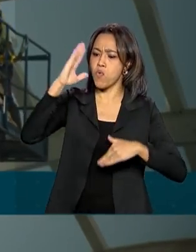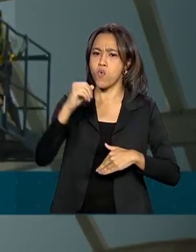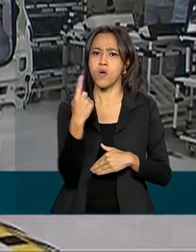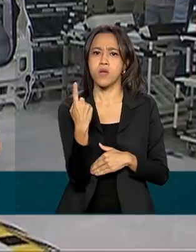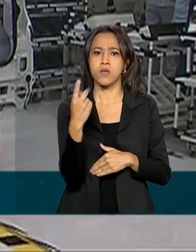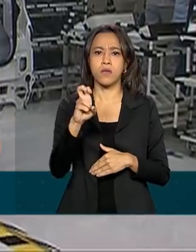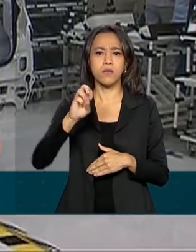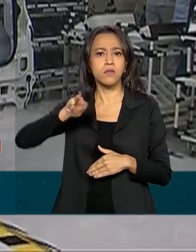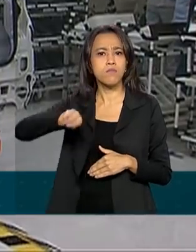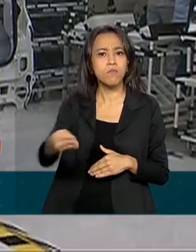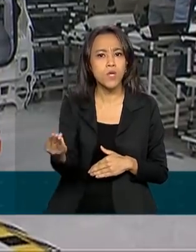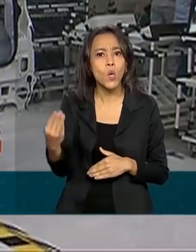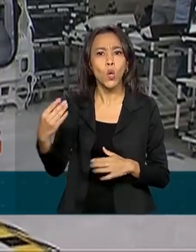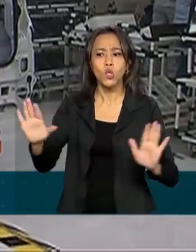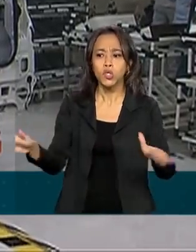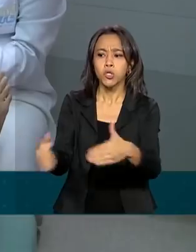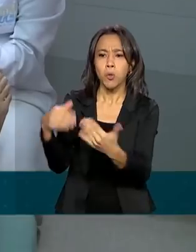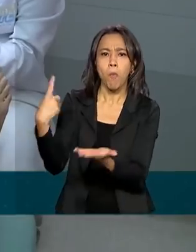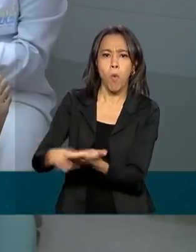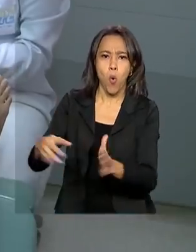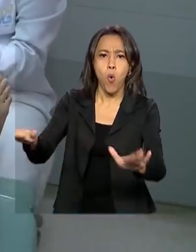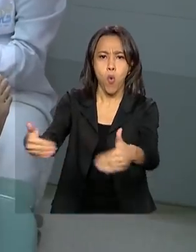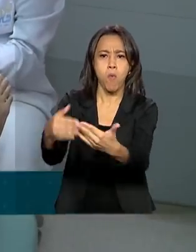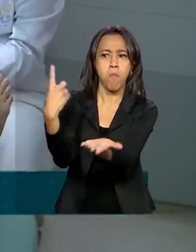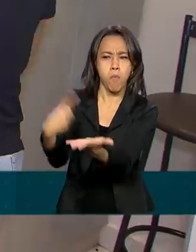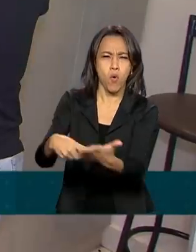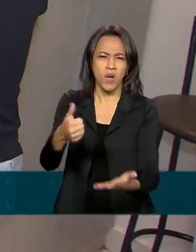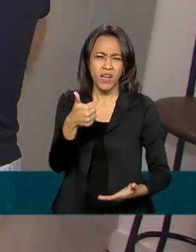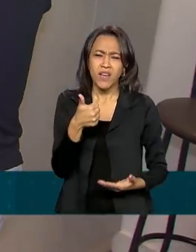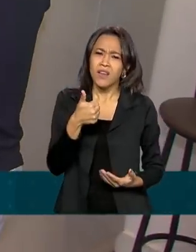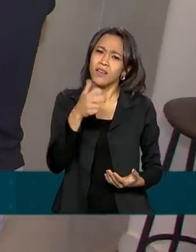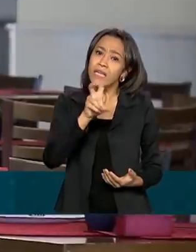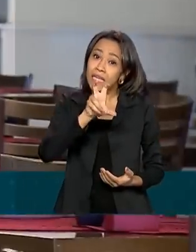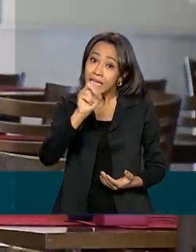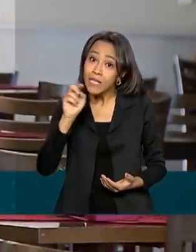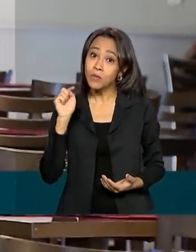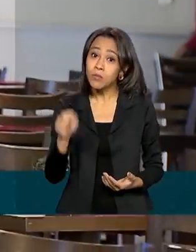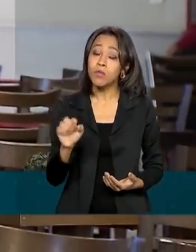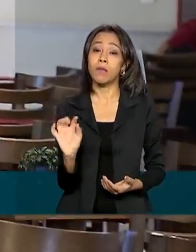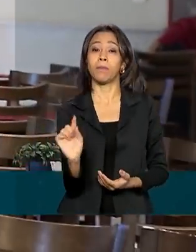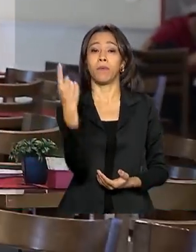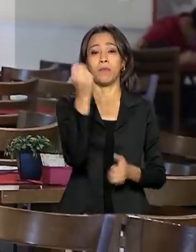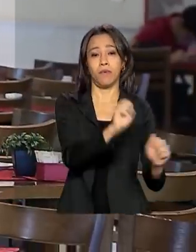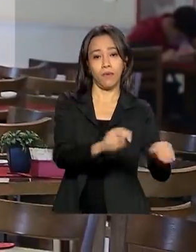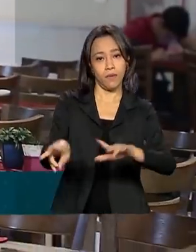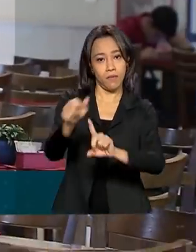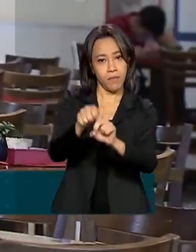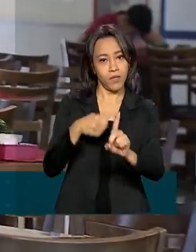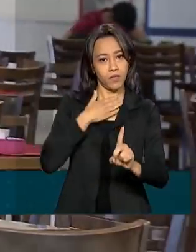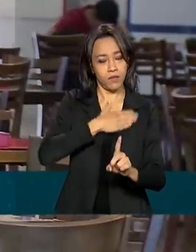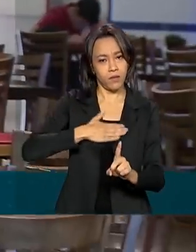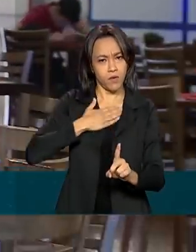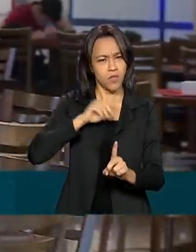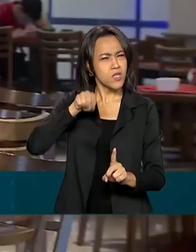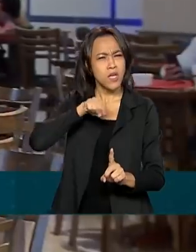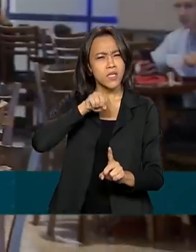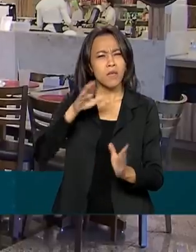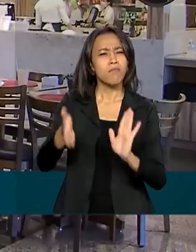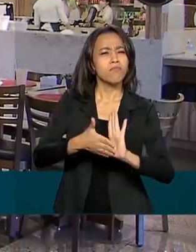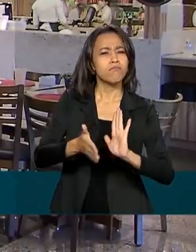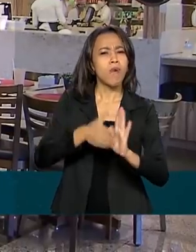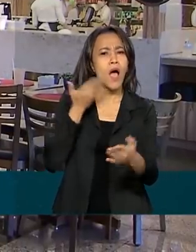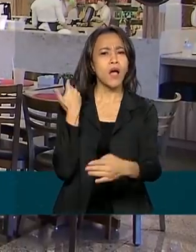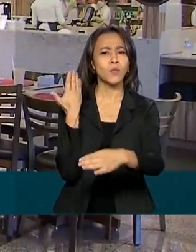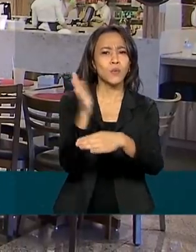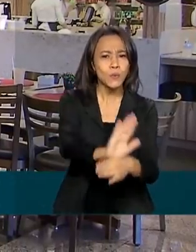acordos. Foram mais de 500 mil só na primeira semana de agosto. A medida ajuda empregados e empregadores